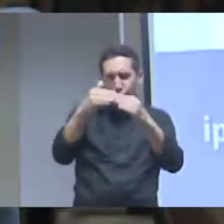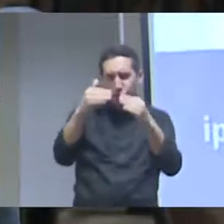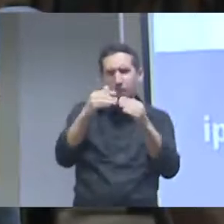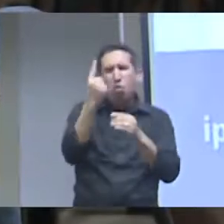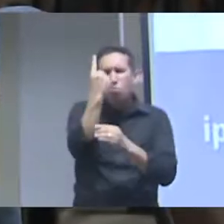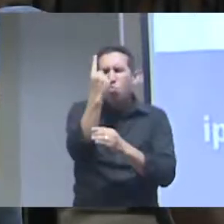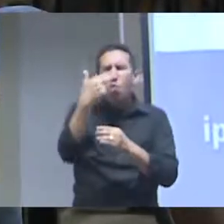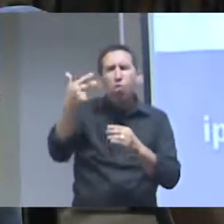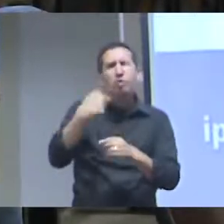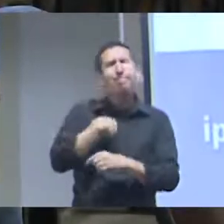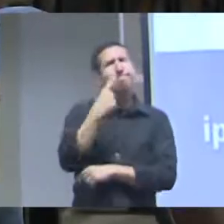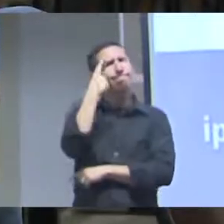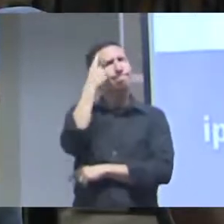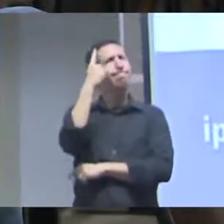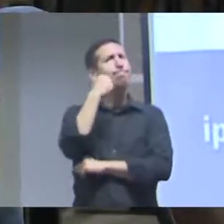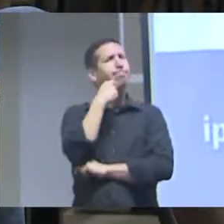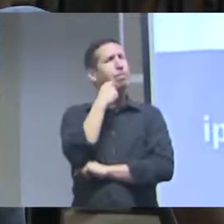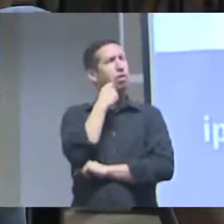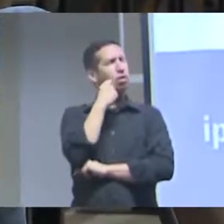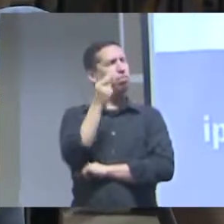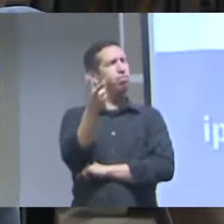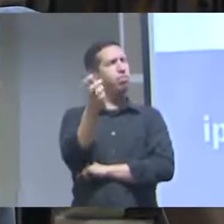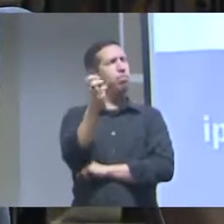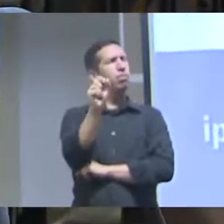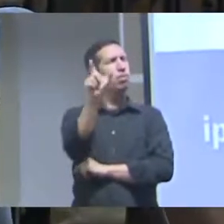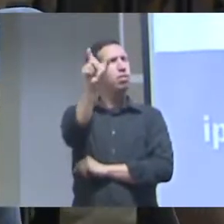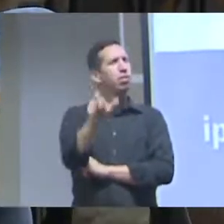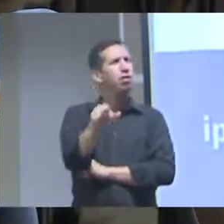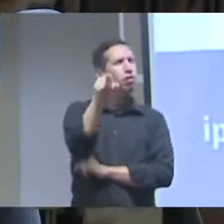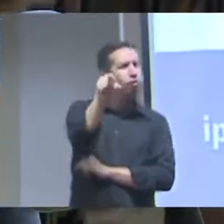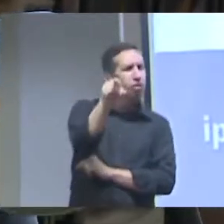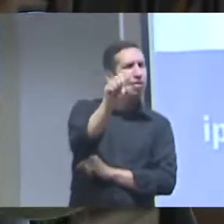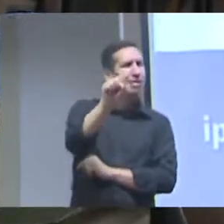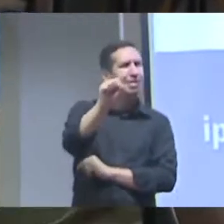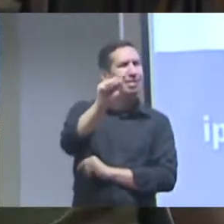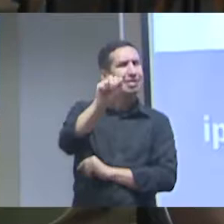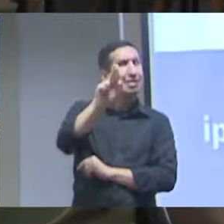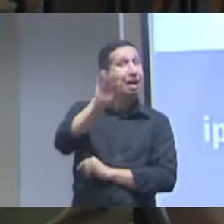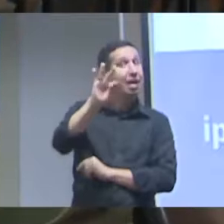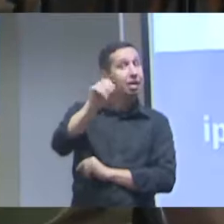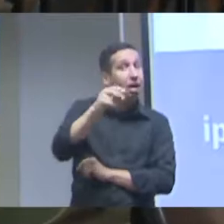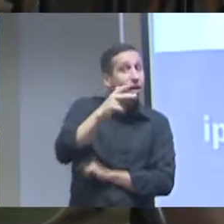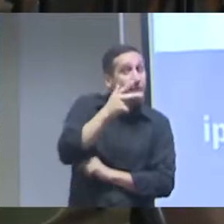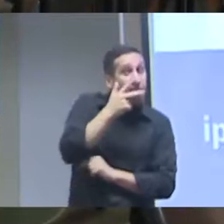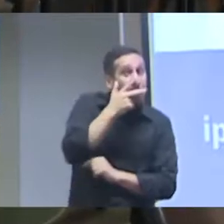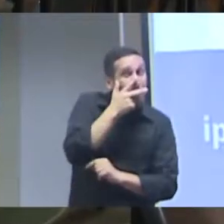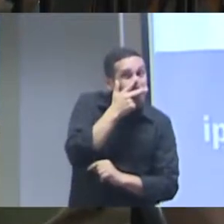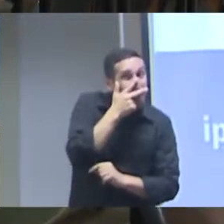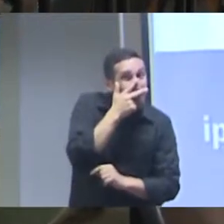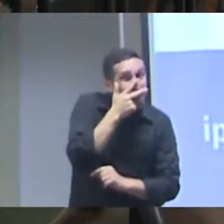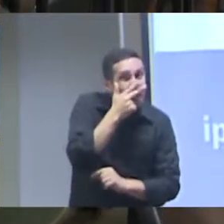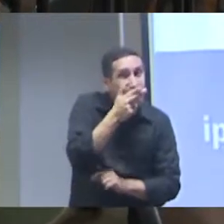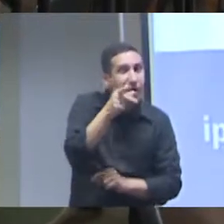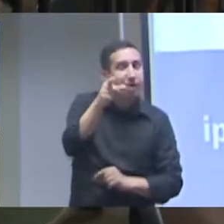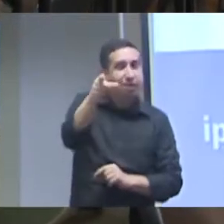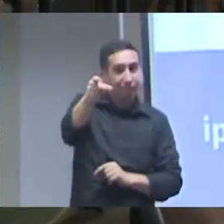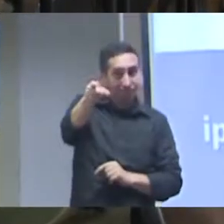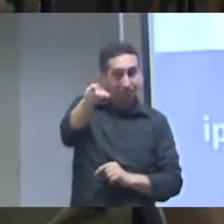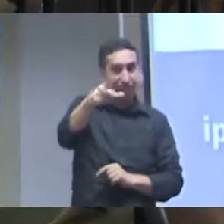80 ainda em ciência aberta e concordei com 90% do que você falou mas eu fiquei com a impressão que você